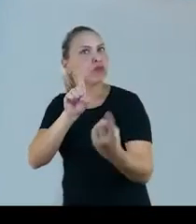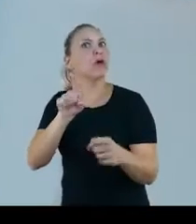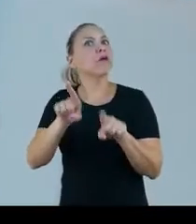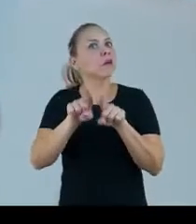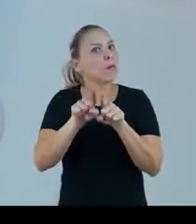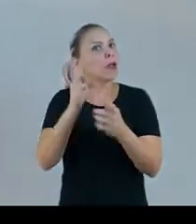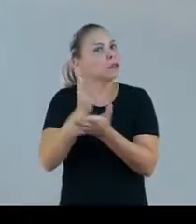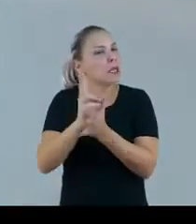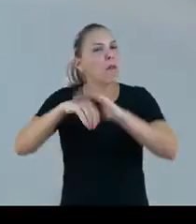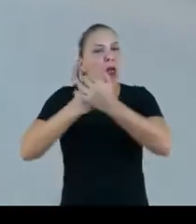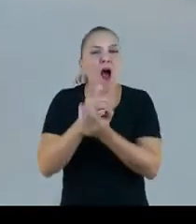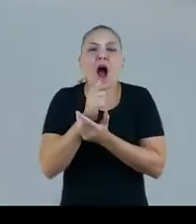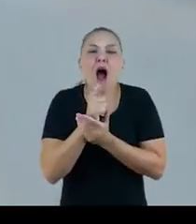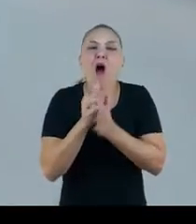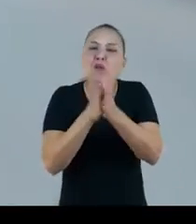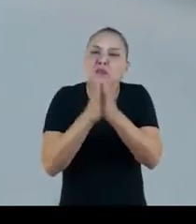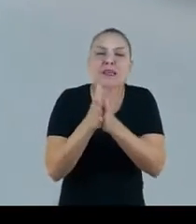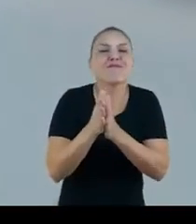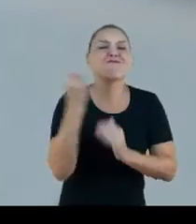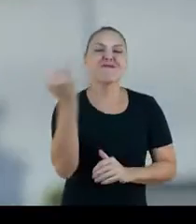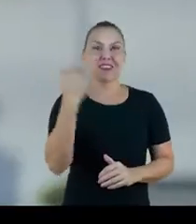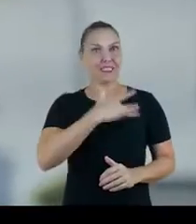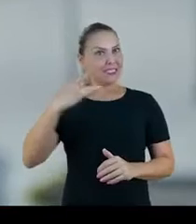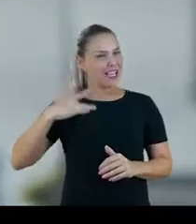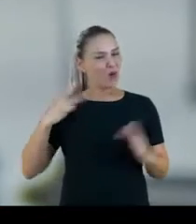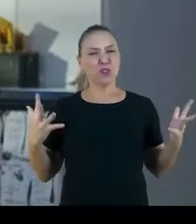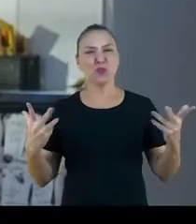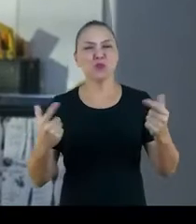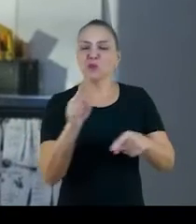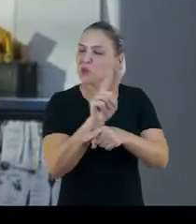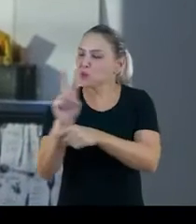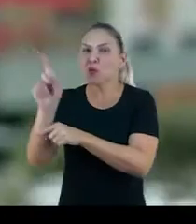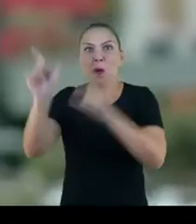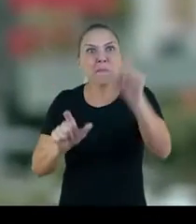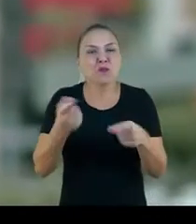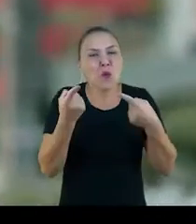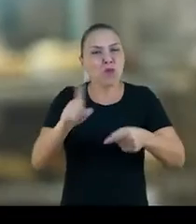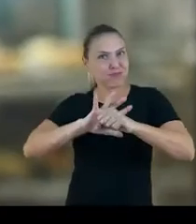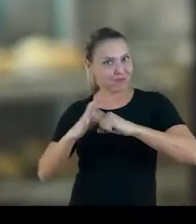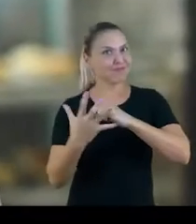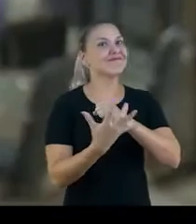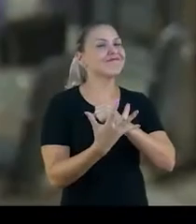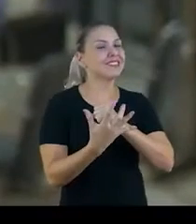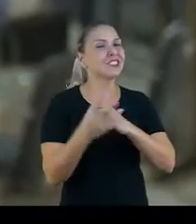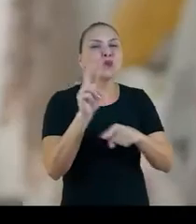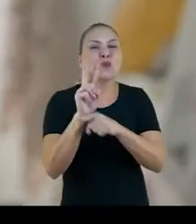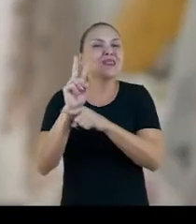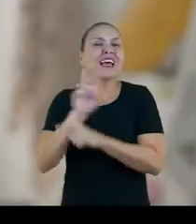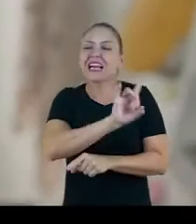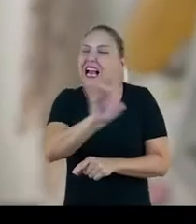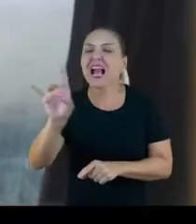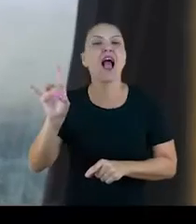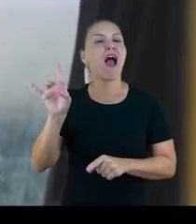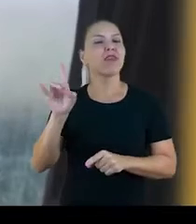sempre as mãos com água e sabão é muito importante para a saúde dela. E do Beto, que cuida da Elaine, que cuida do Rogério. Contra a Covid-19, o